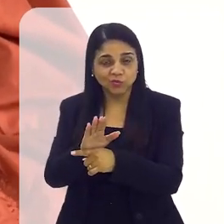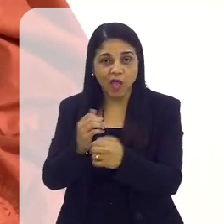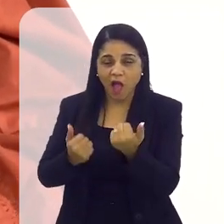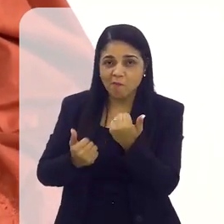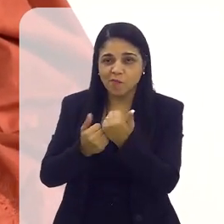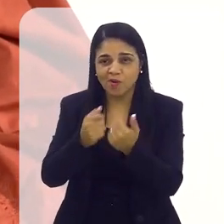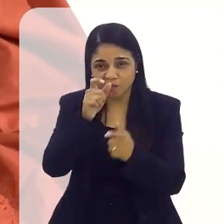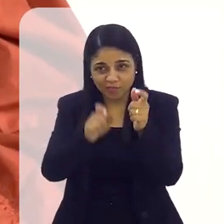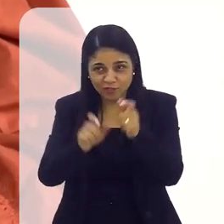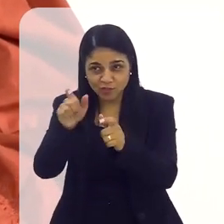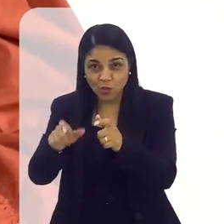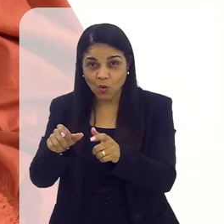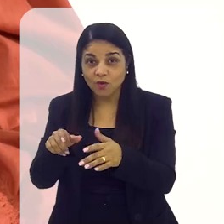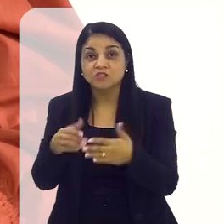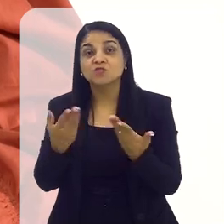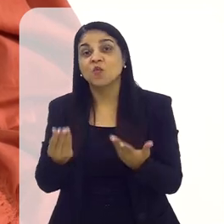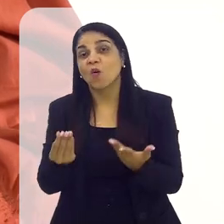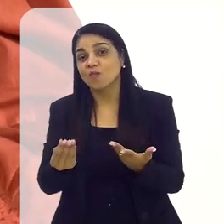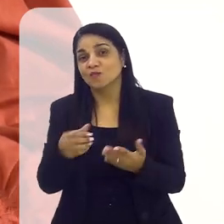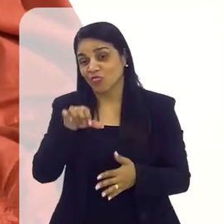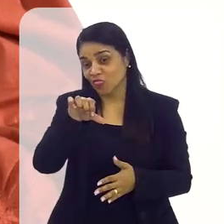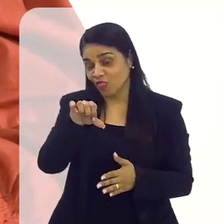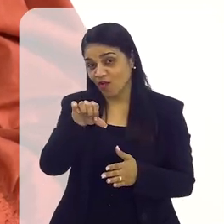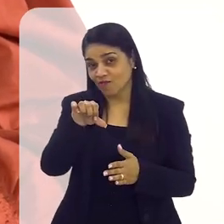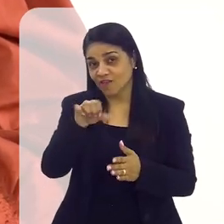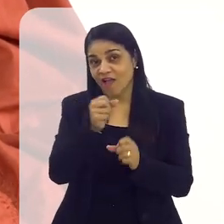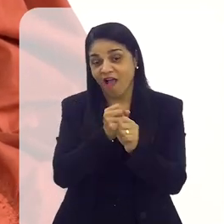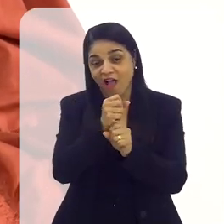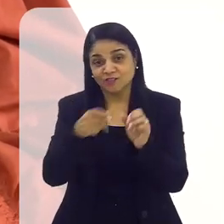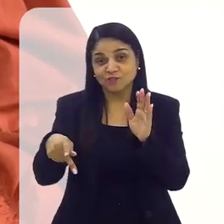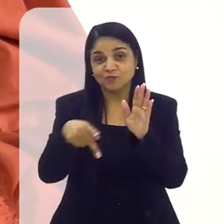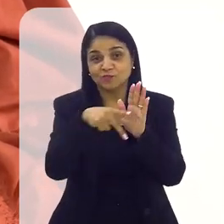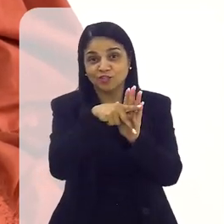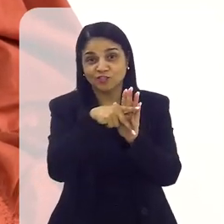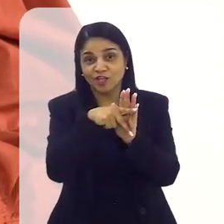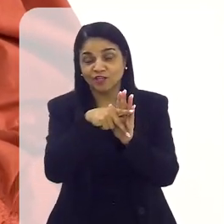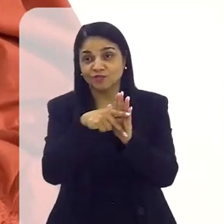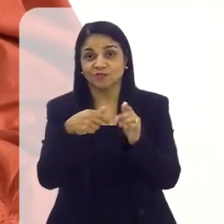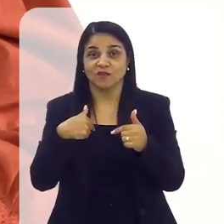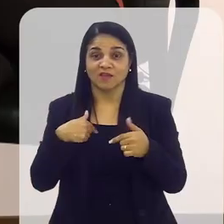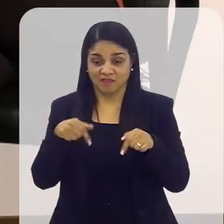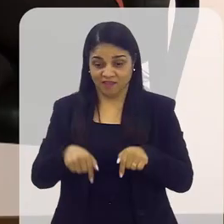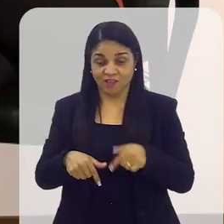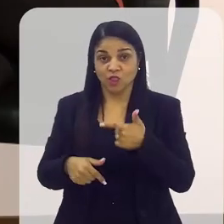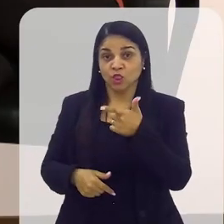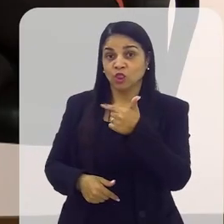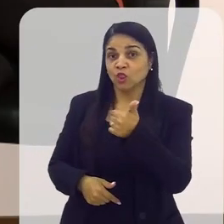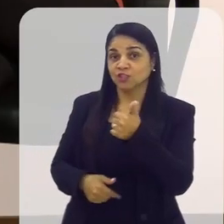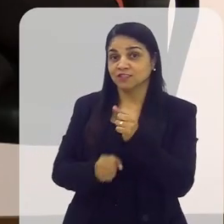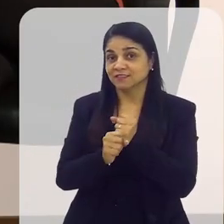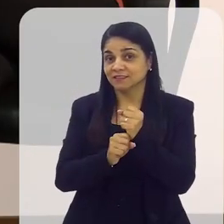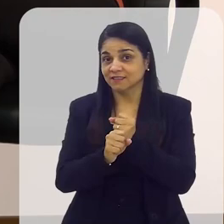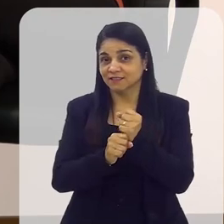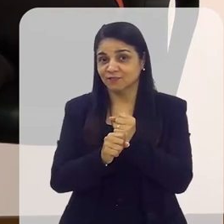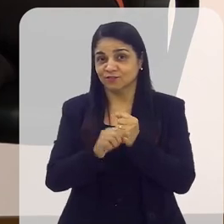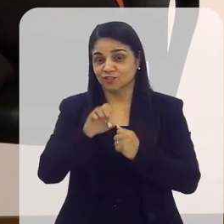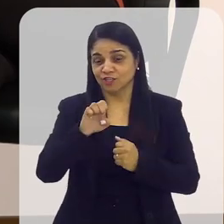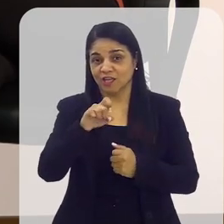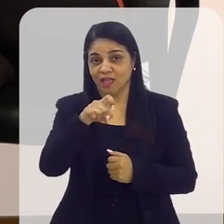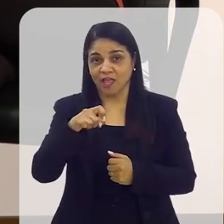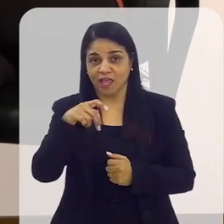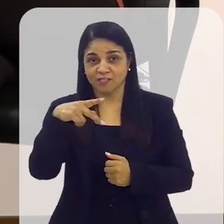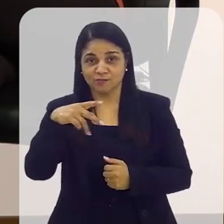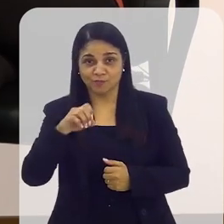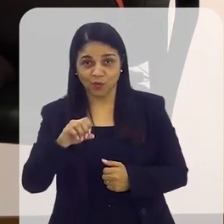Porque nove anos de projeto, como que a gente consegue se sustentar daquela forma. Doze anos de ex-religião. Exatamente.